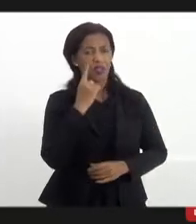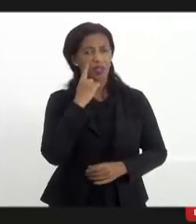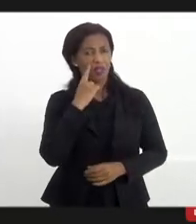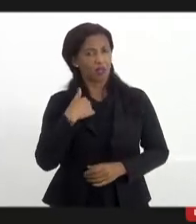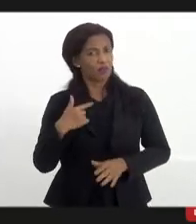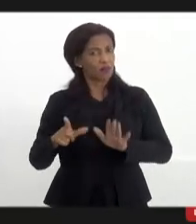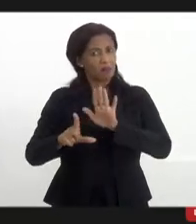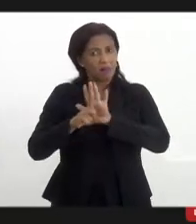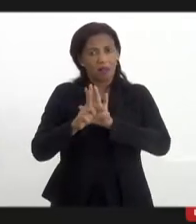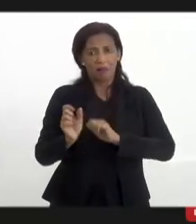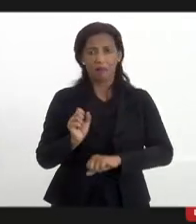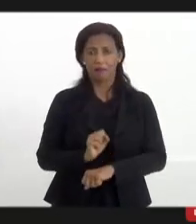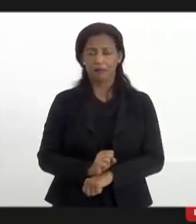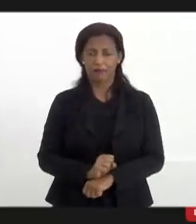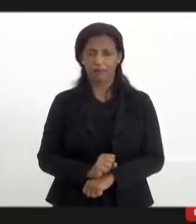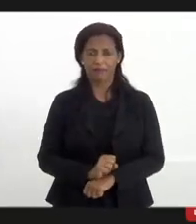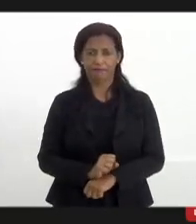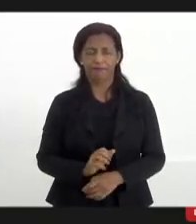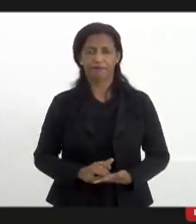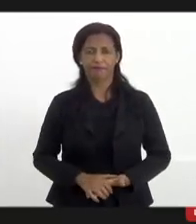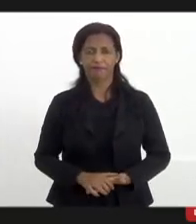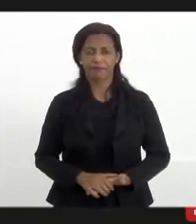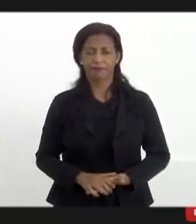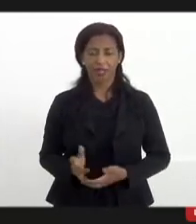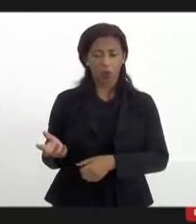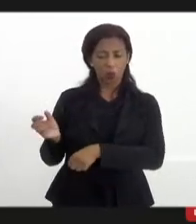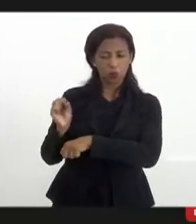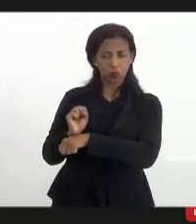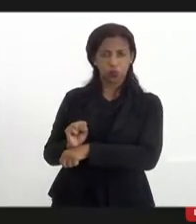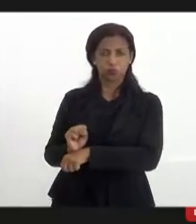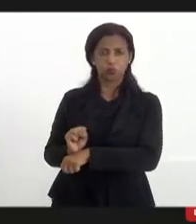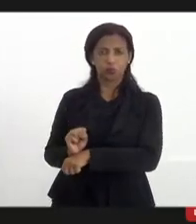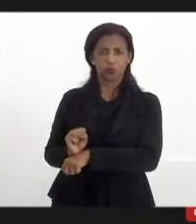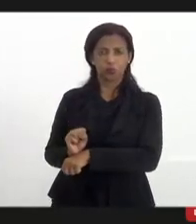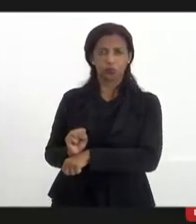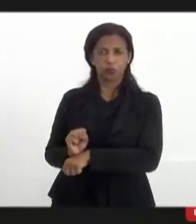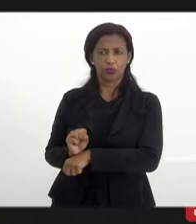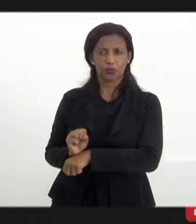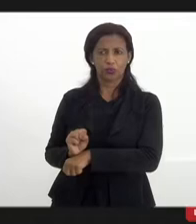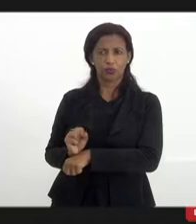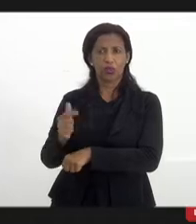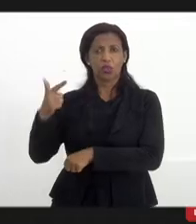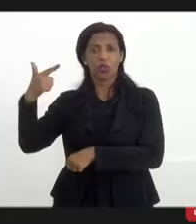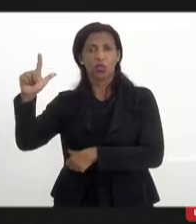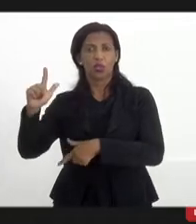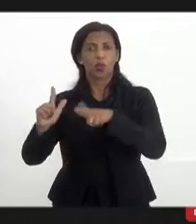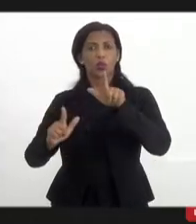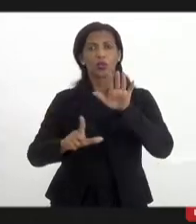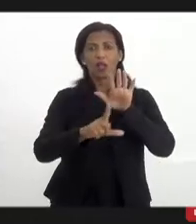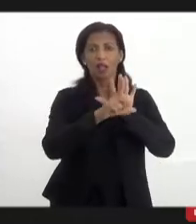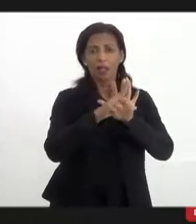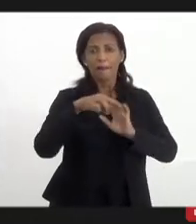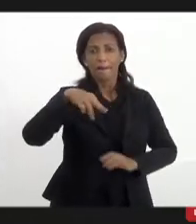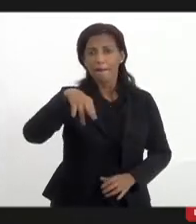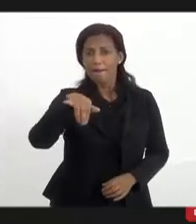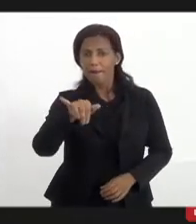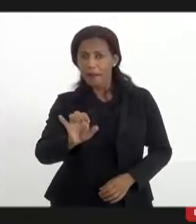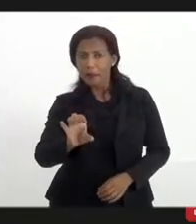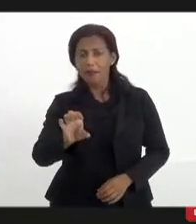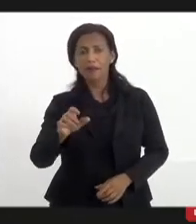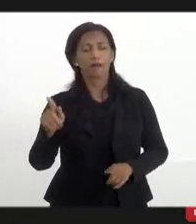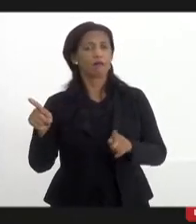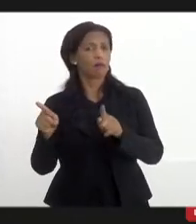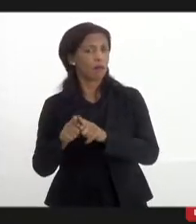minha lei está parada, está paralisada, e outras leis, a do MINK também, o MINK